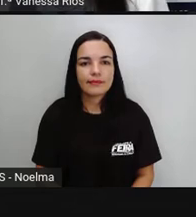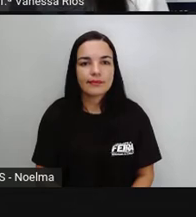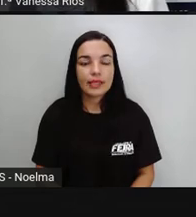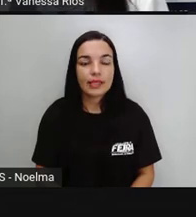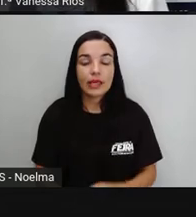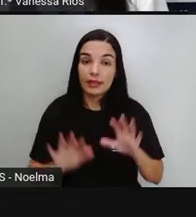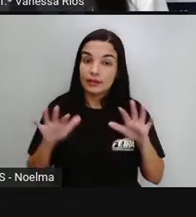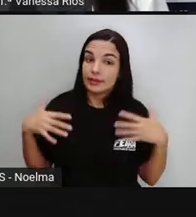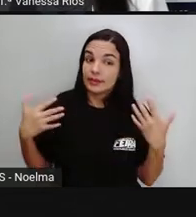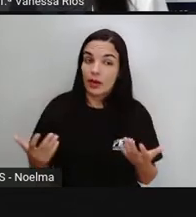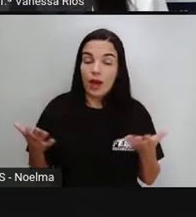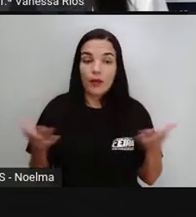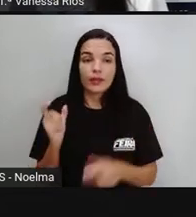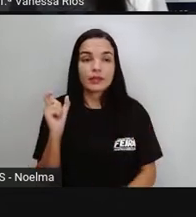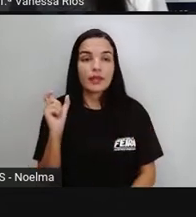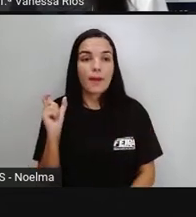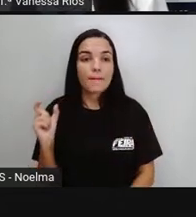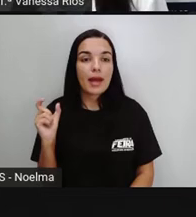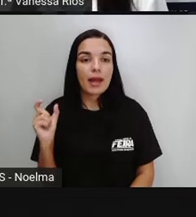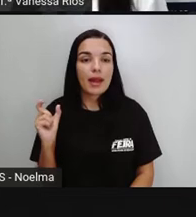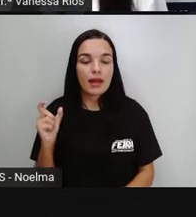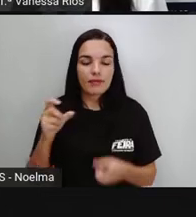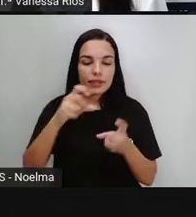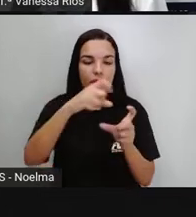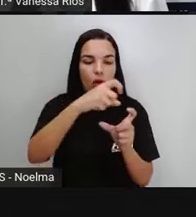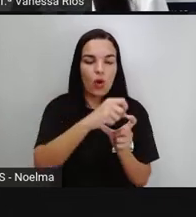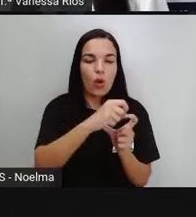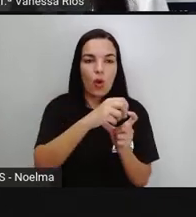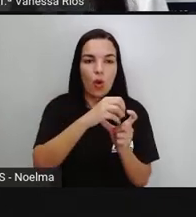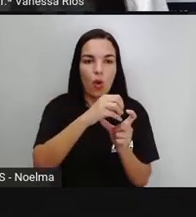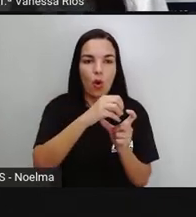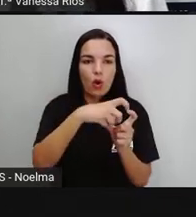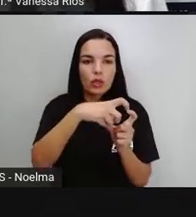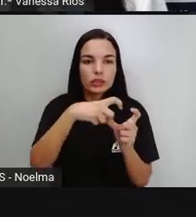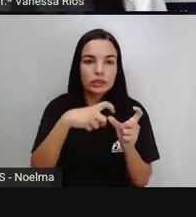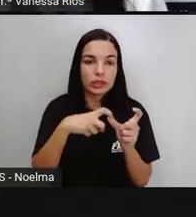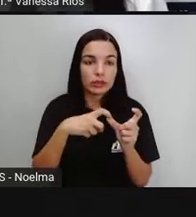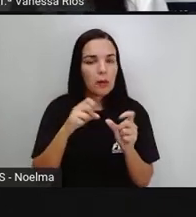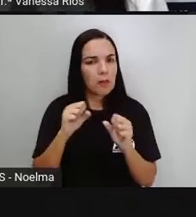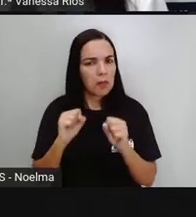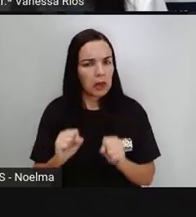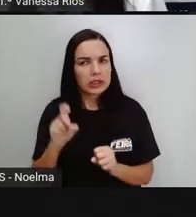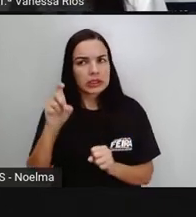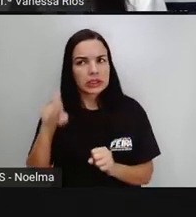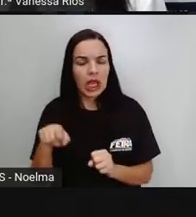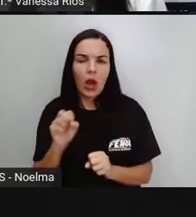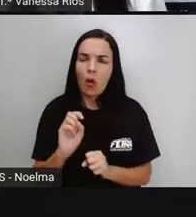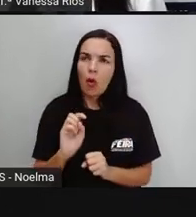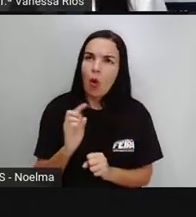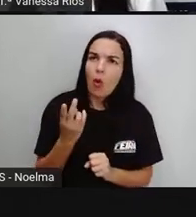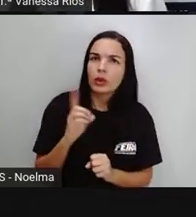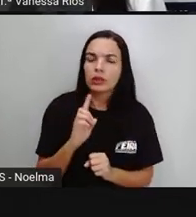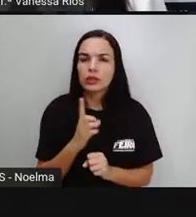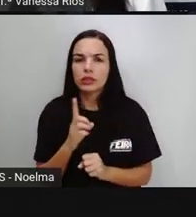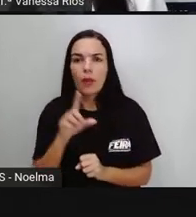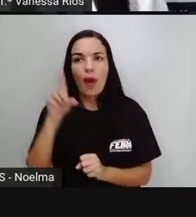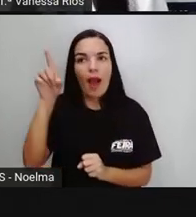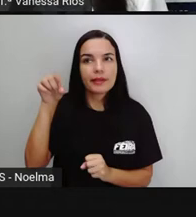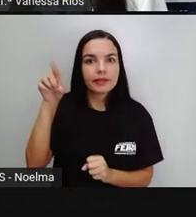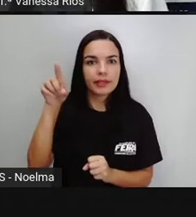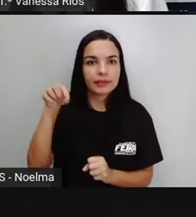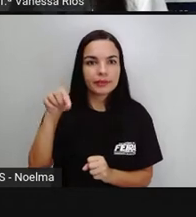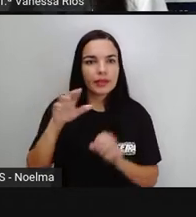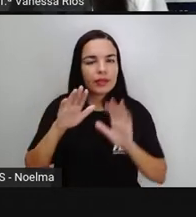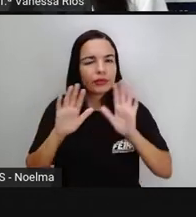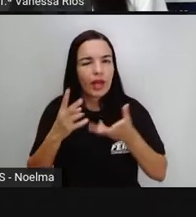E aí as palavras oxítonas, elas podem ou não ser acentuadas. E a gente já observou isso em uma